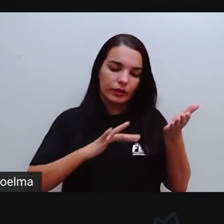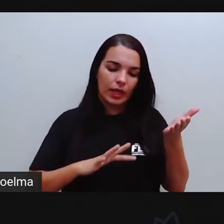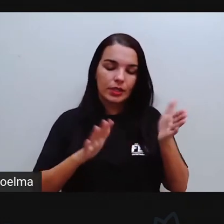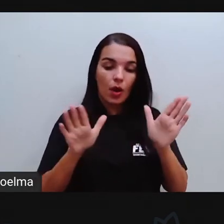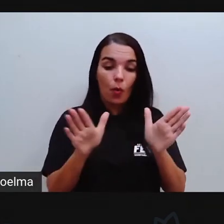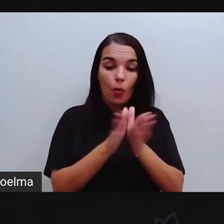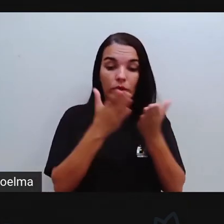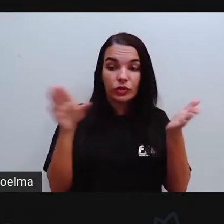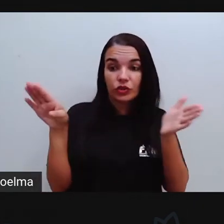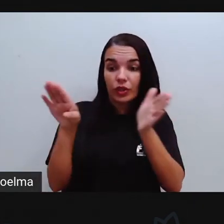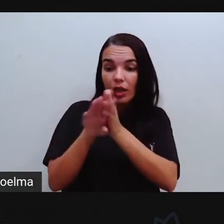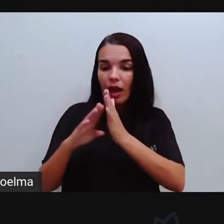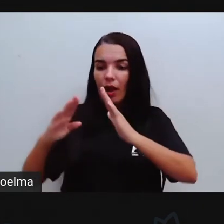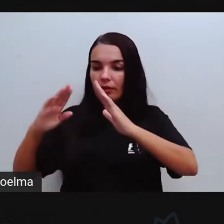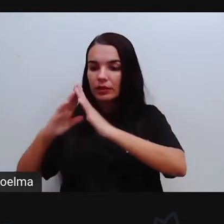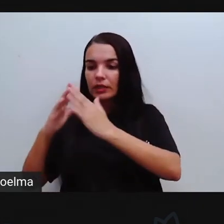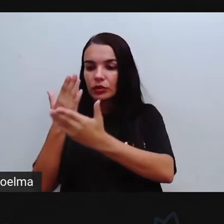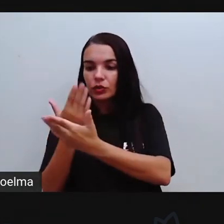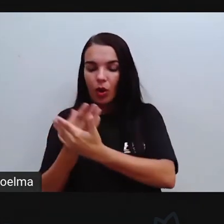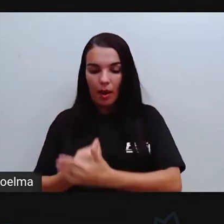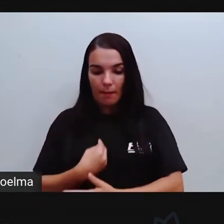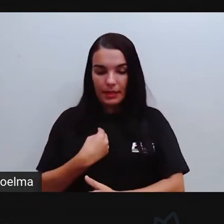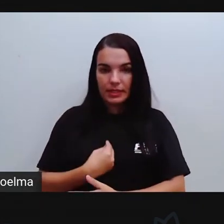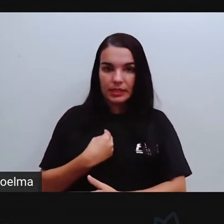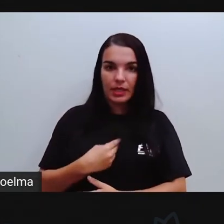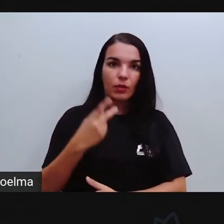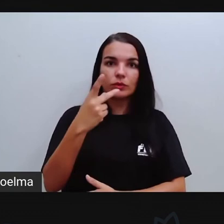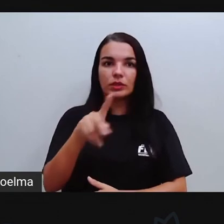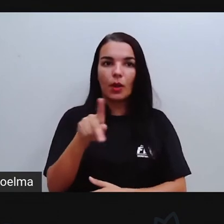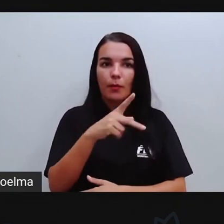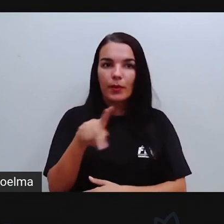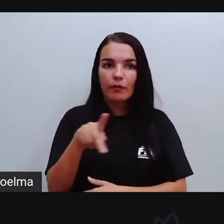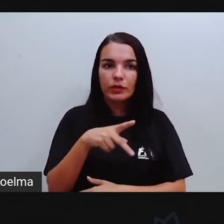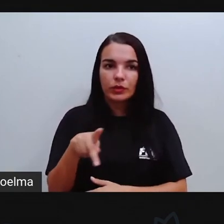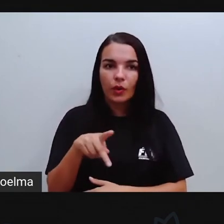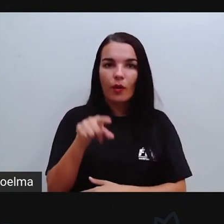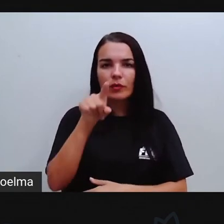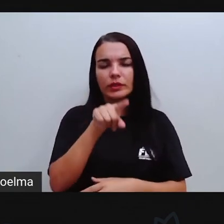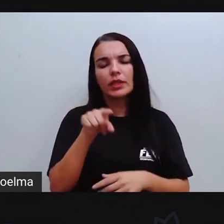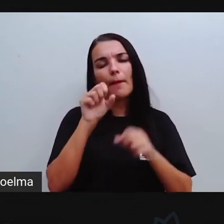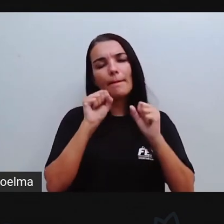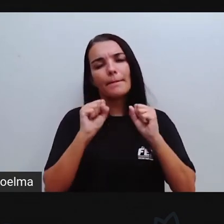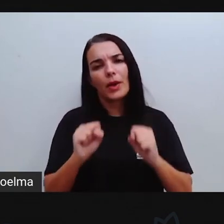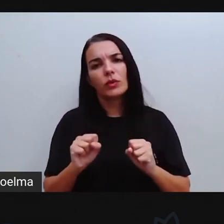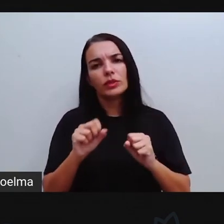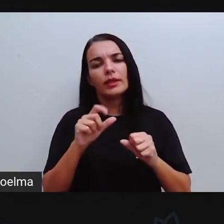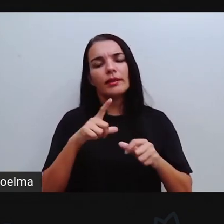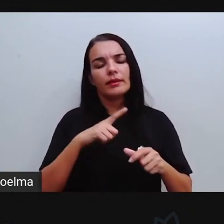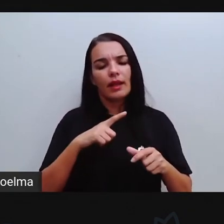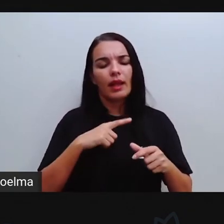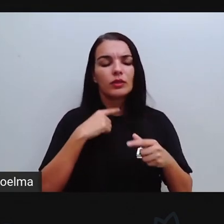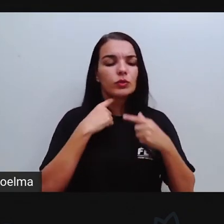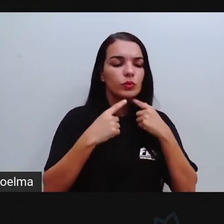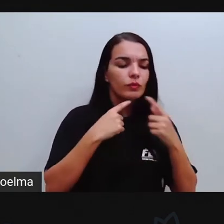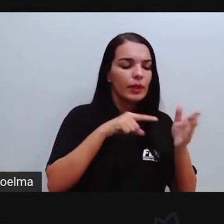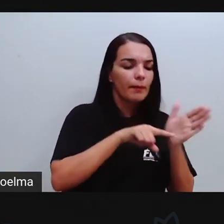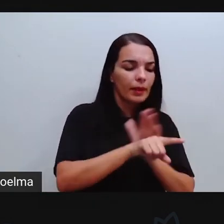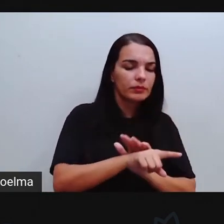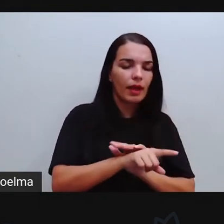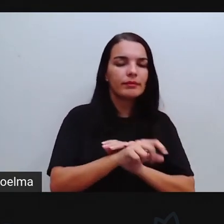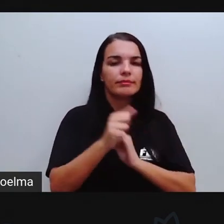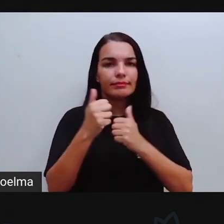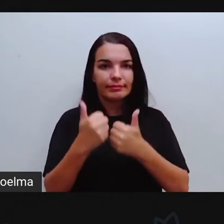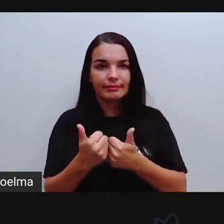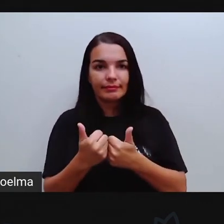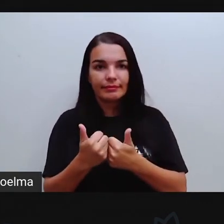vocês estiverem no momento presencial com o seu professor, com a sua professora, vocês possam tirar essas dúvidas,